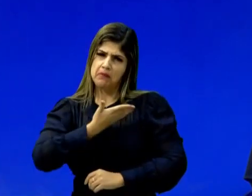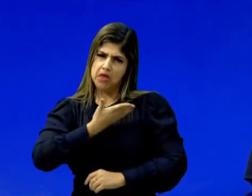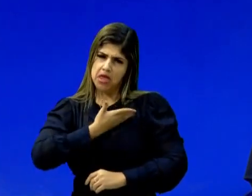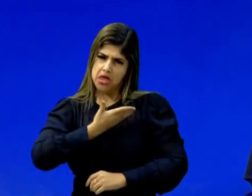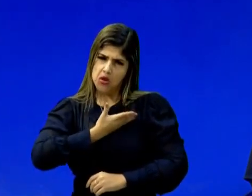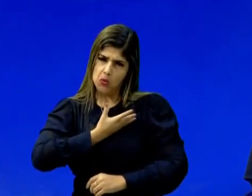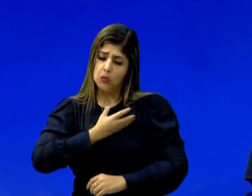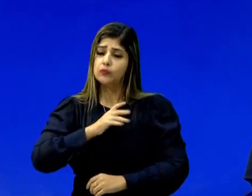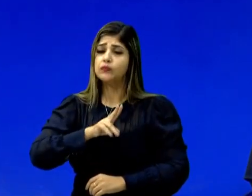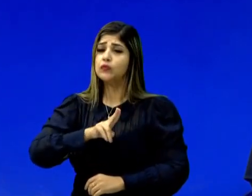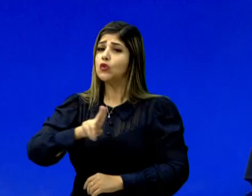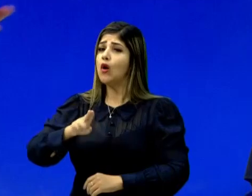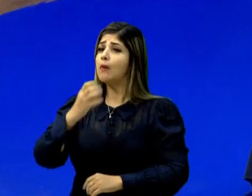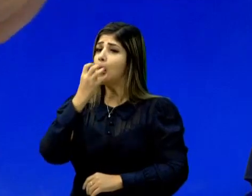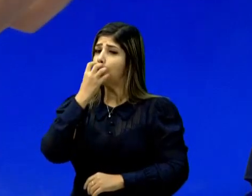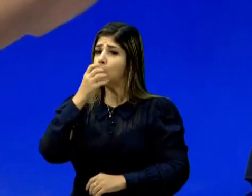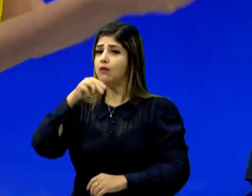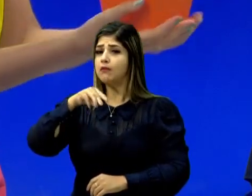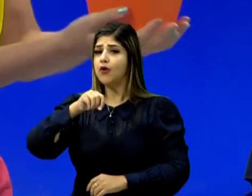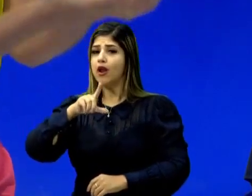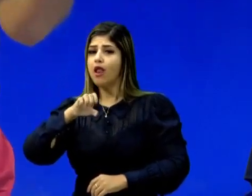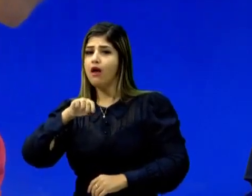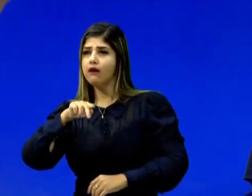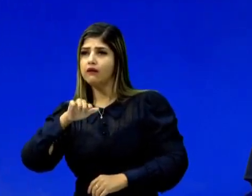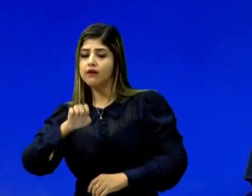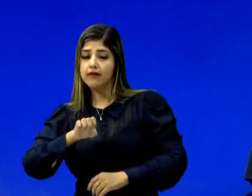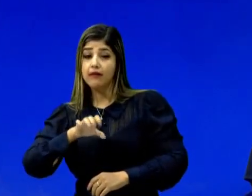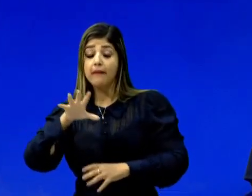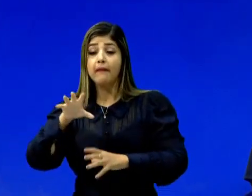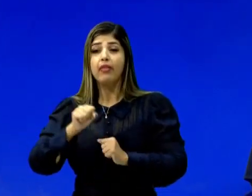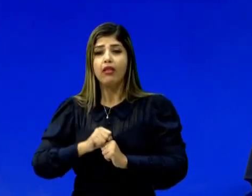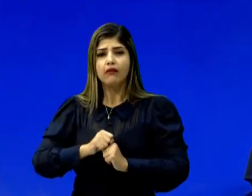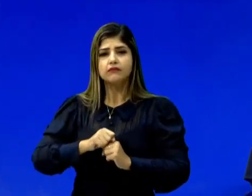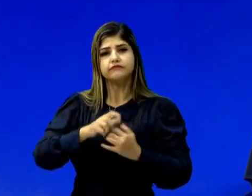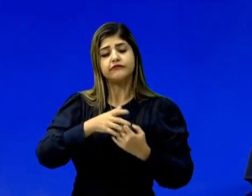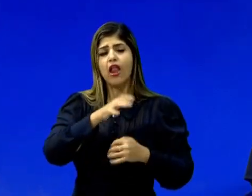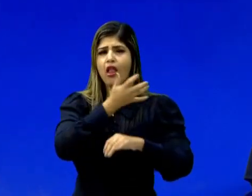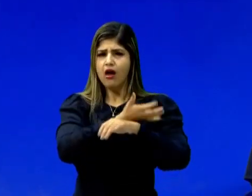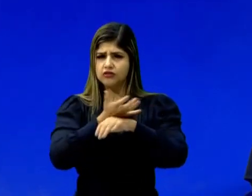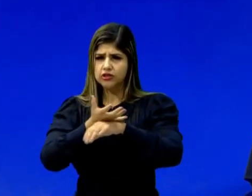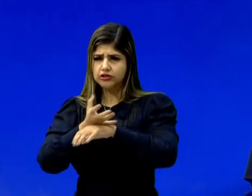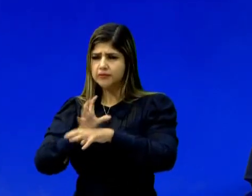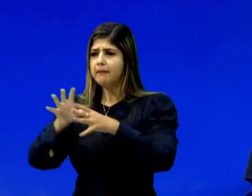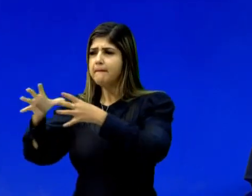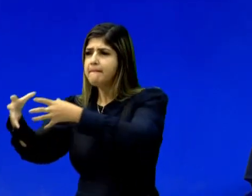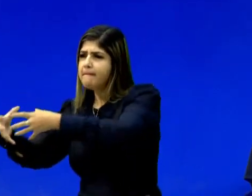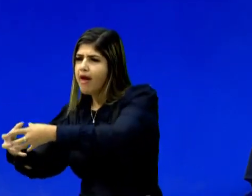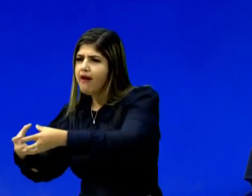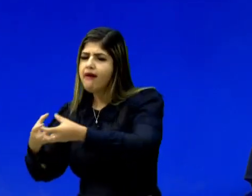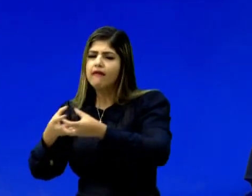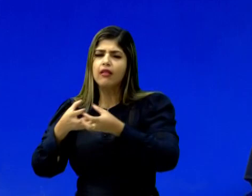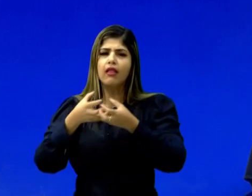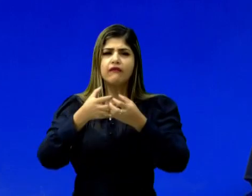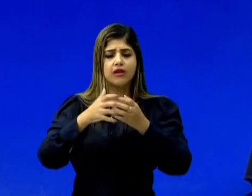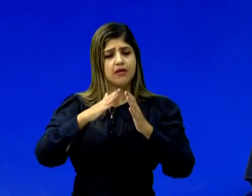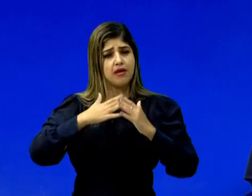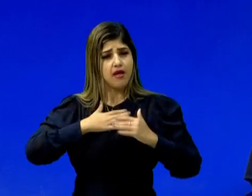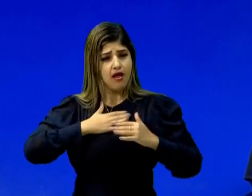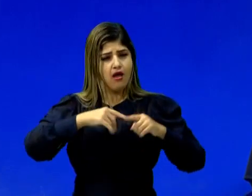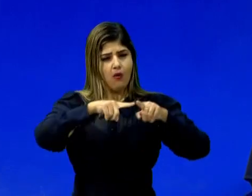lá no jardim, pegar a borboleta e trazer para o seu quarto. Porque ali no quarto, ela ficaria